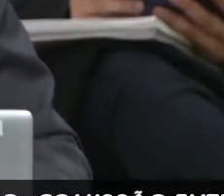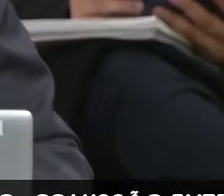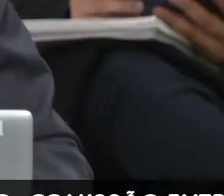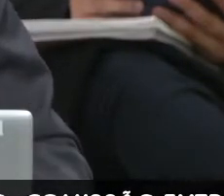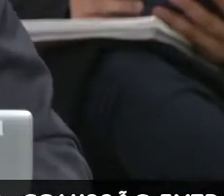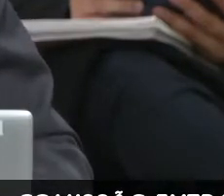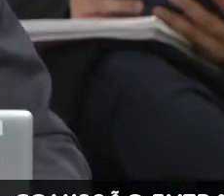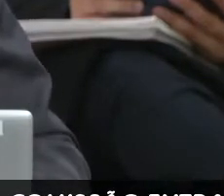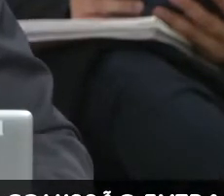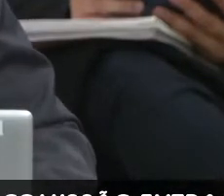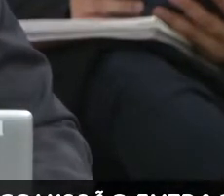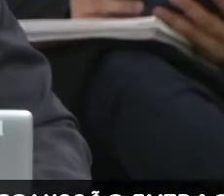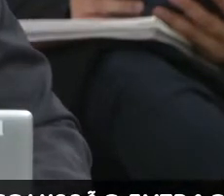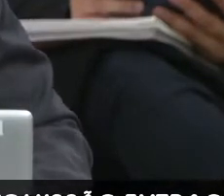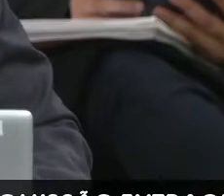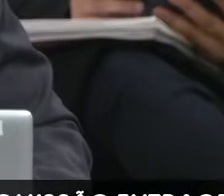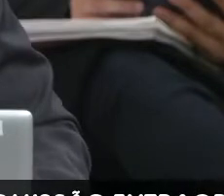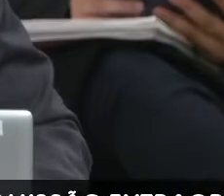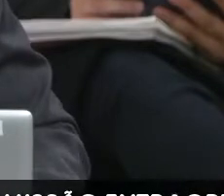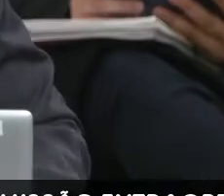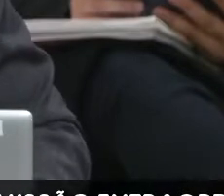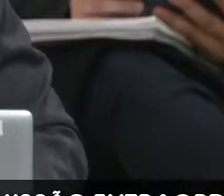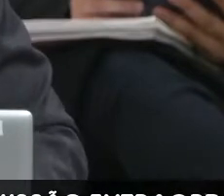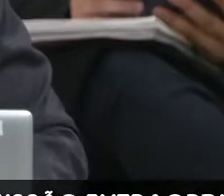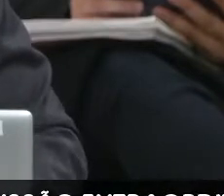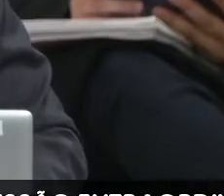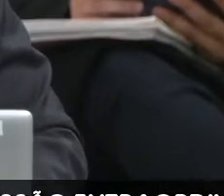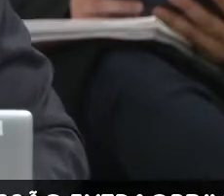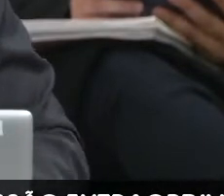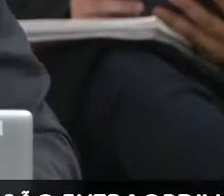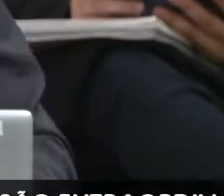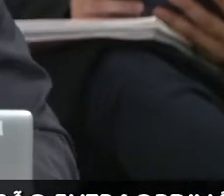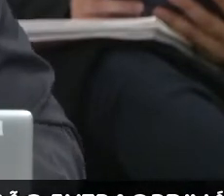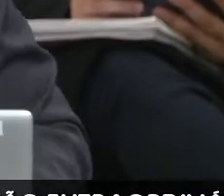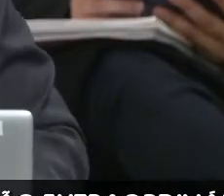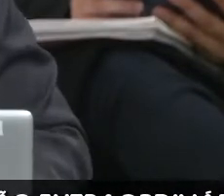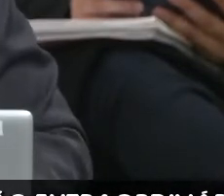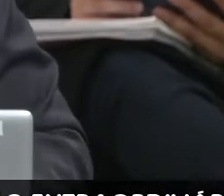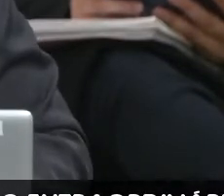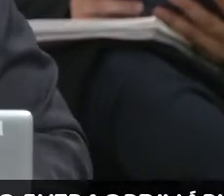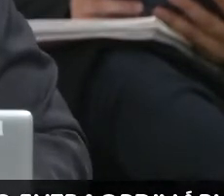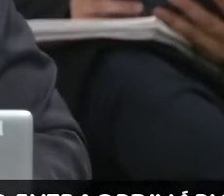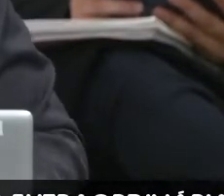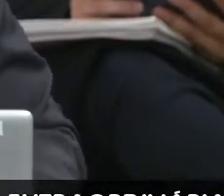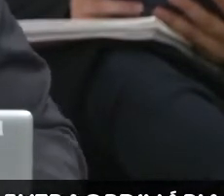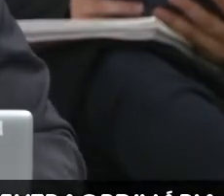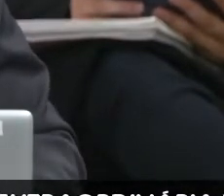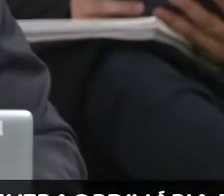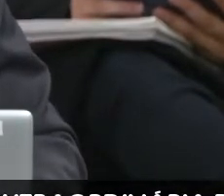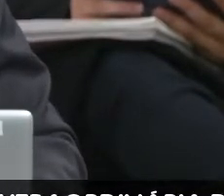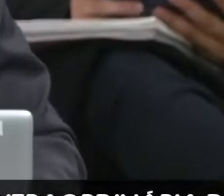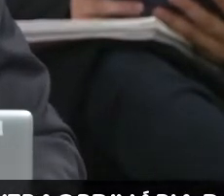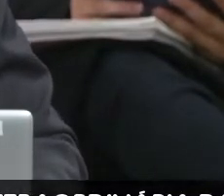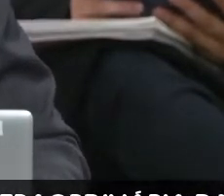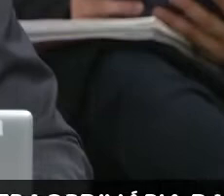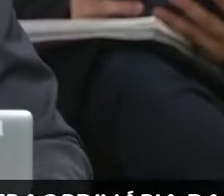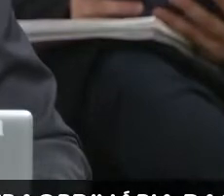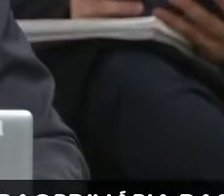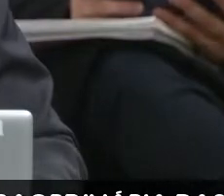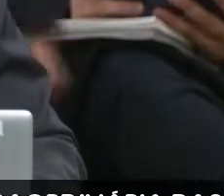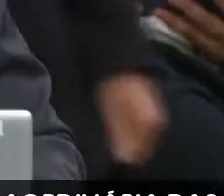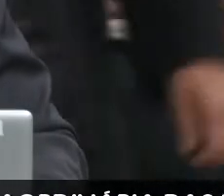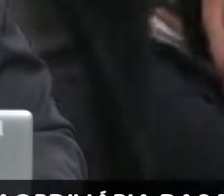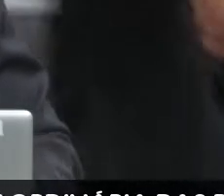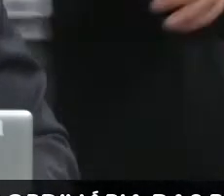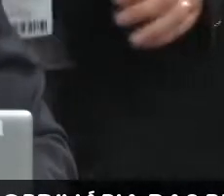Indico que eu serei o primeiro a falar, depois o Elismar Prado, e depois a Laura Serrano. Também registra a presença do Elismar